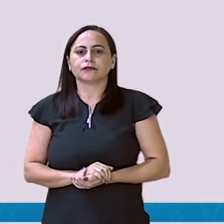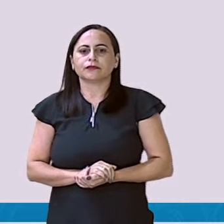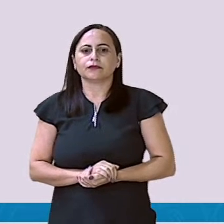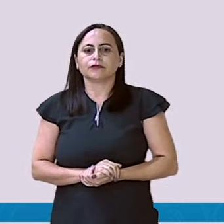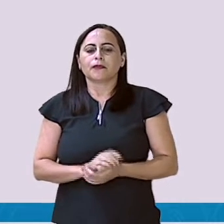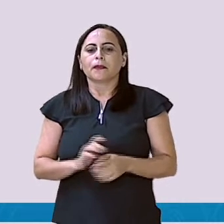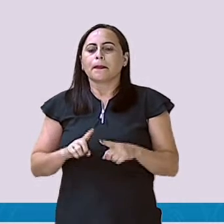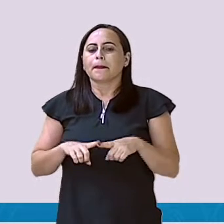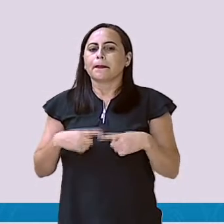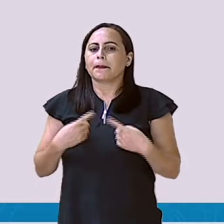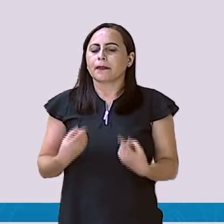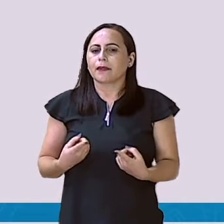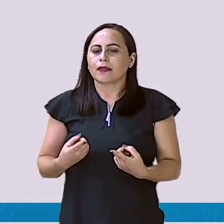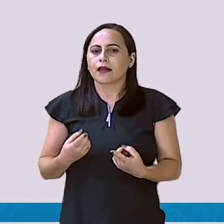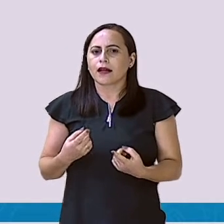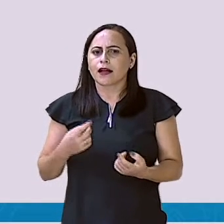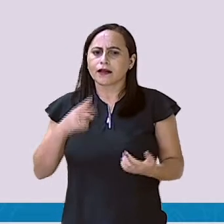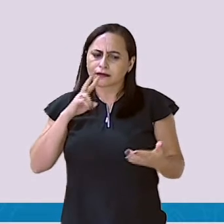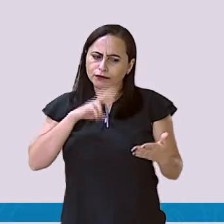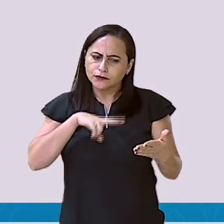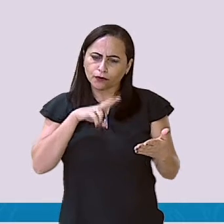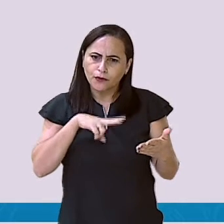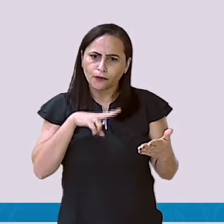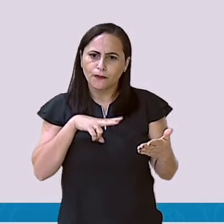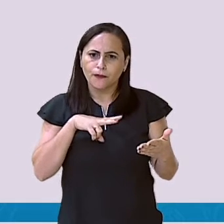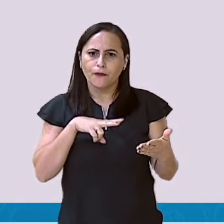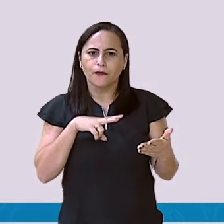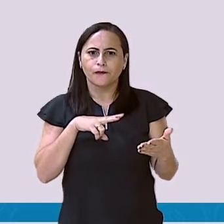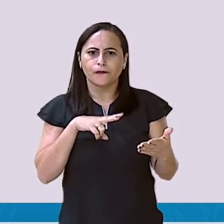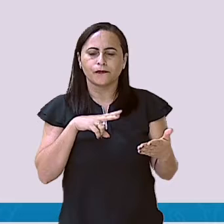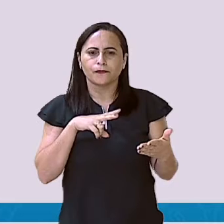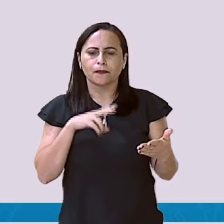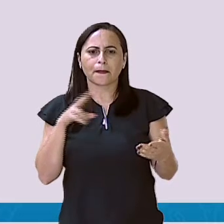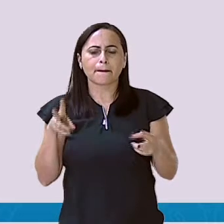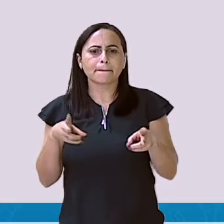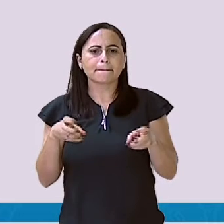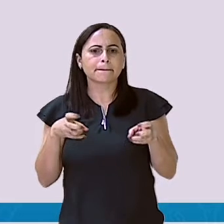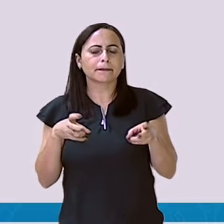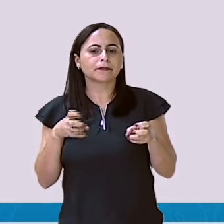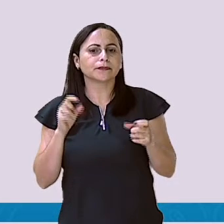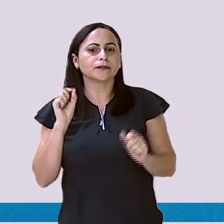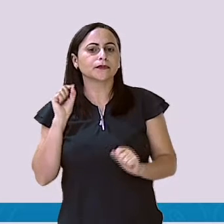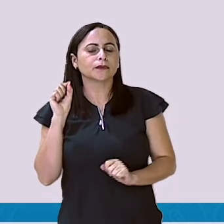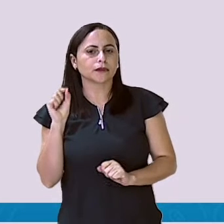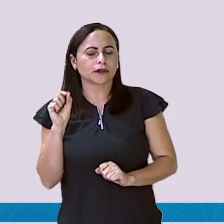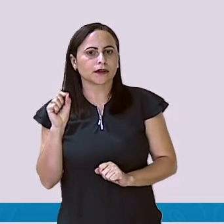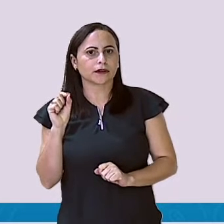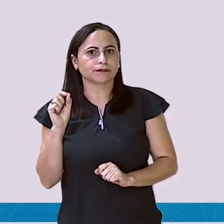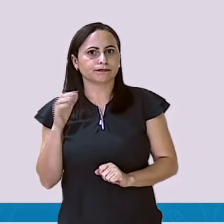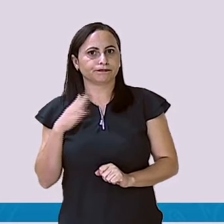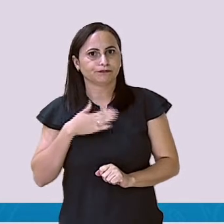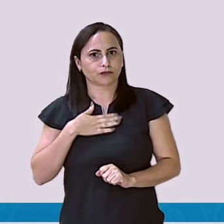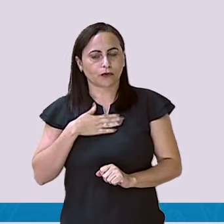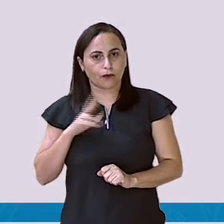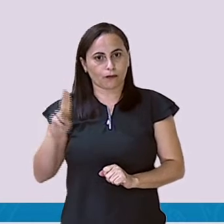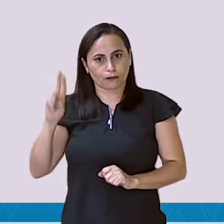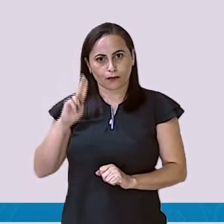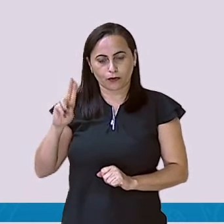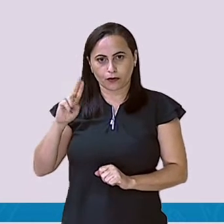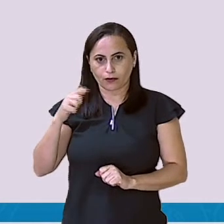Mas, essa verificação aí, nós percebemos que eu peguei o valor de 200,